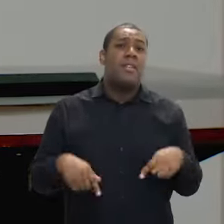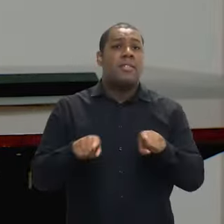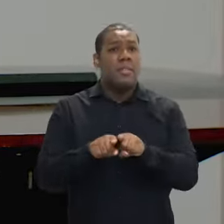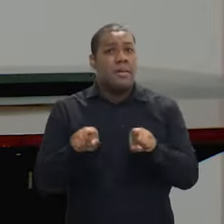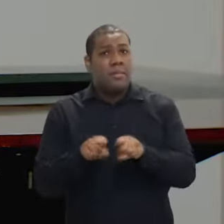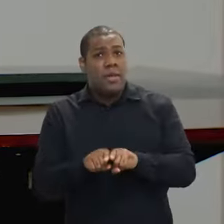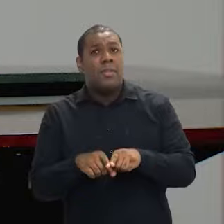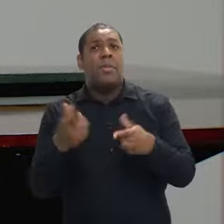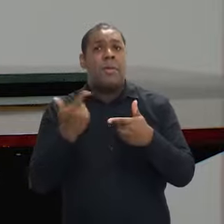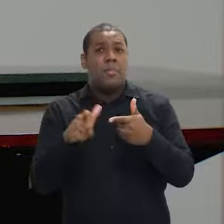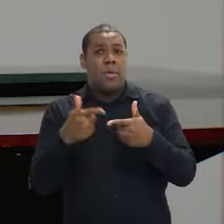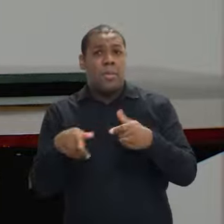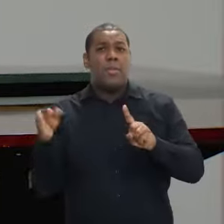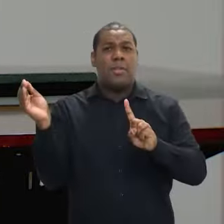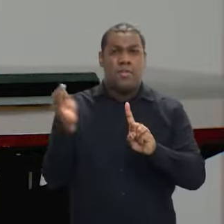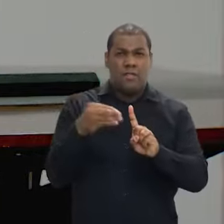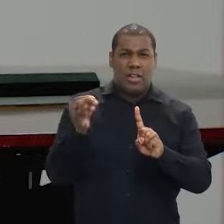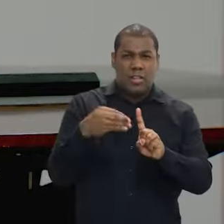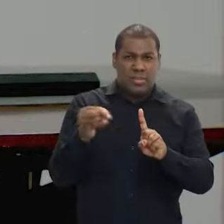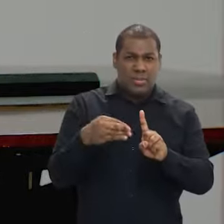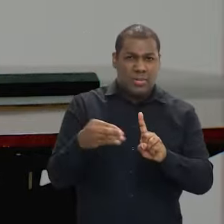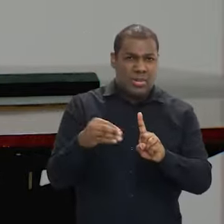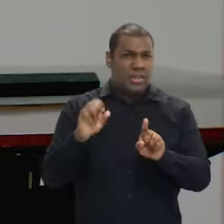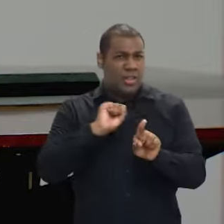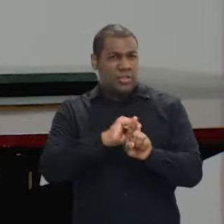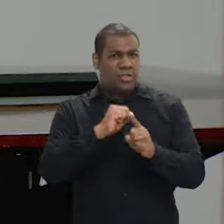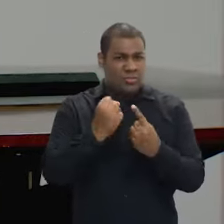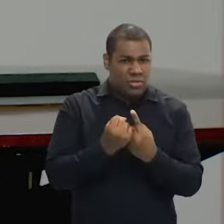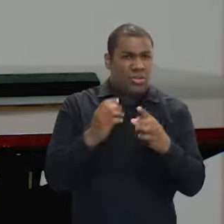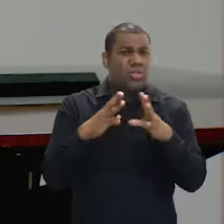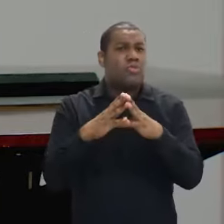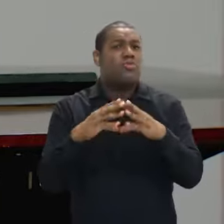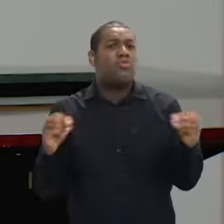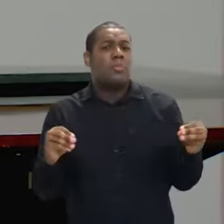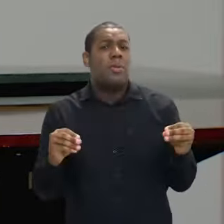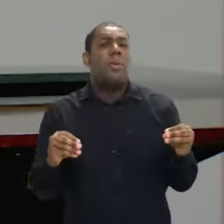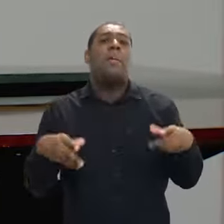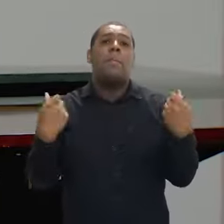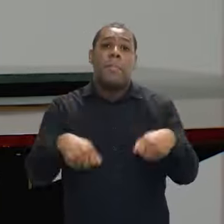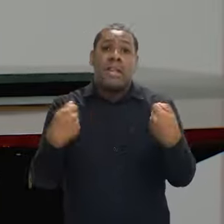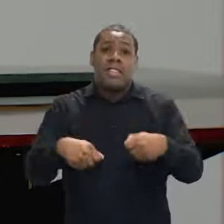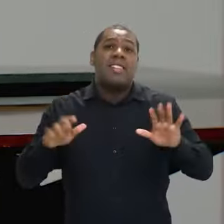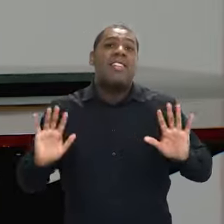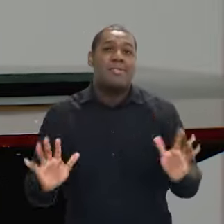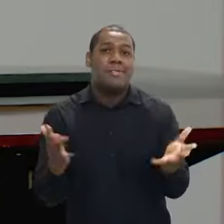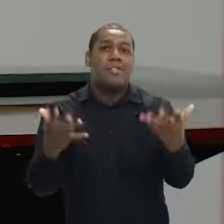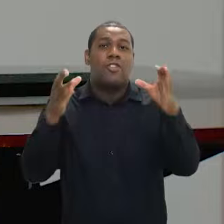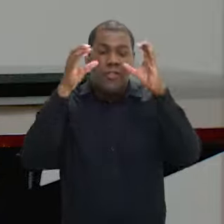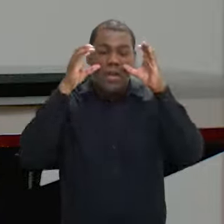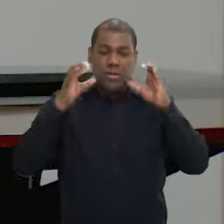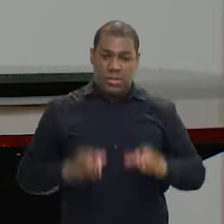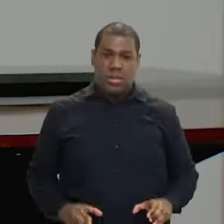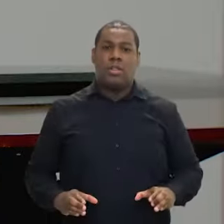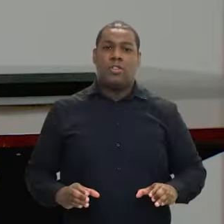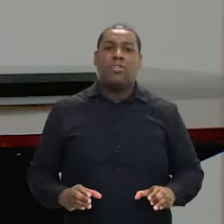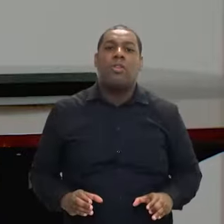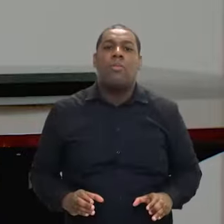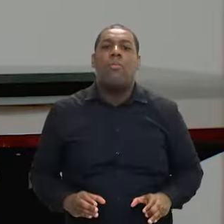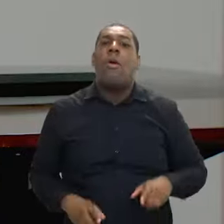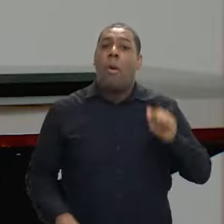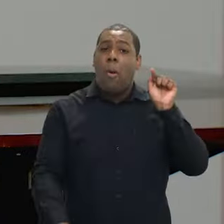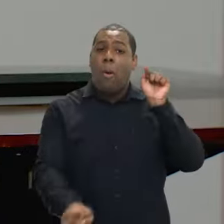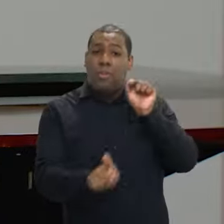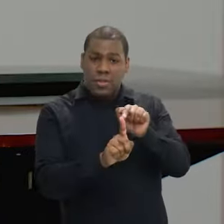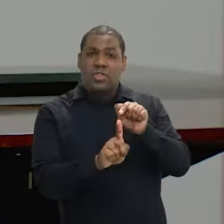estão sendo observadas e tratadas. Mas nós só vamos atingir esse processo se a gente promover cidadania, né?